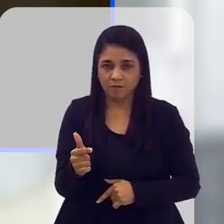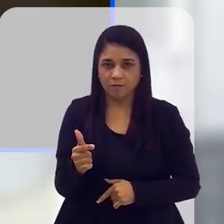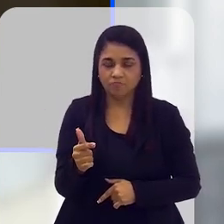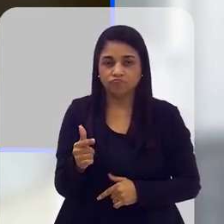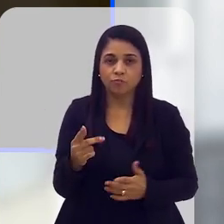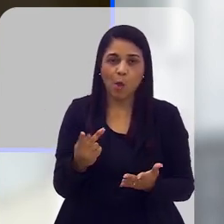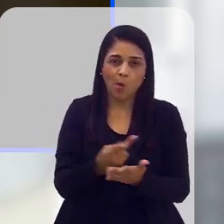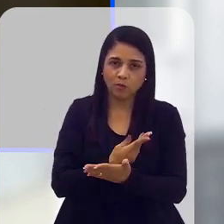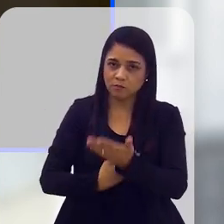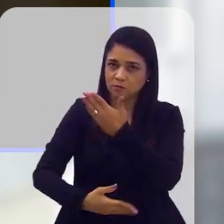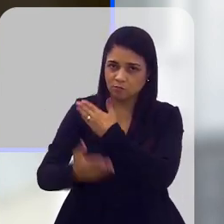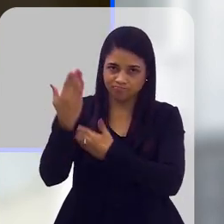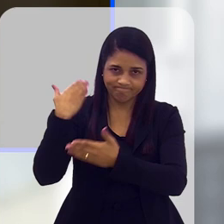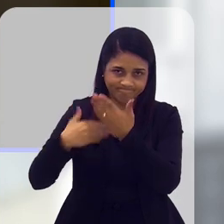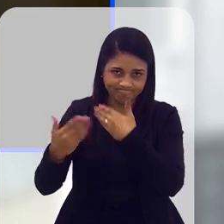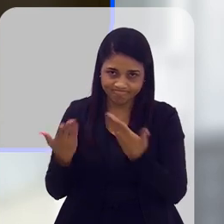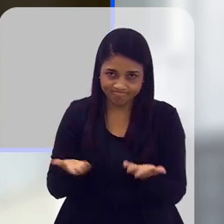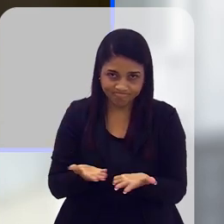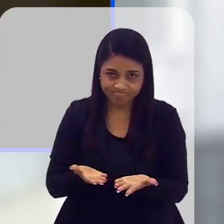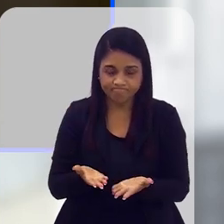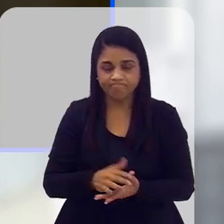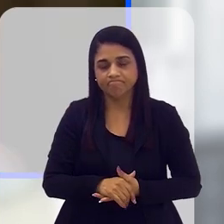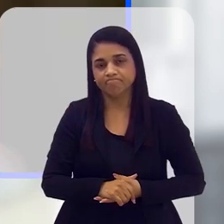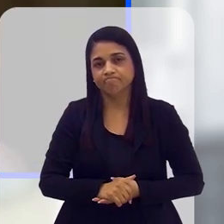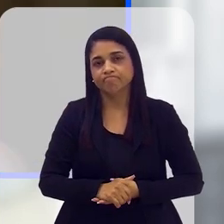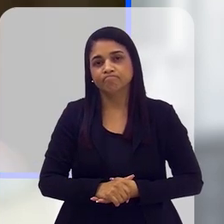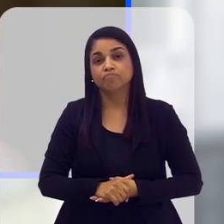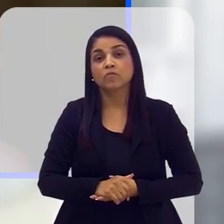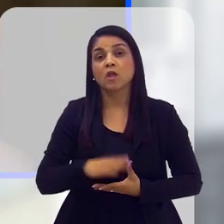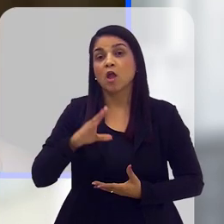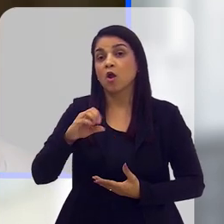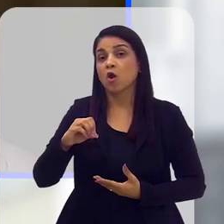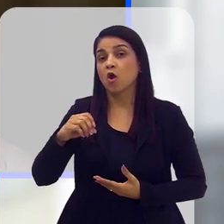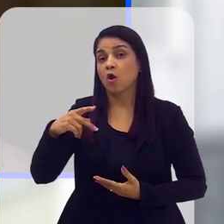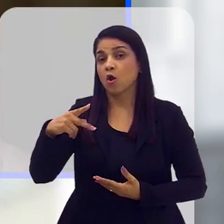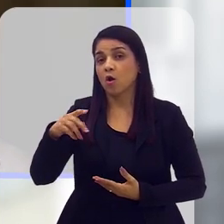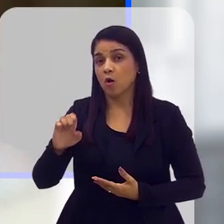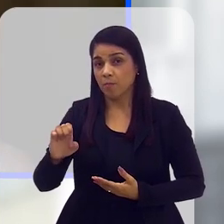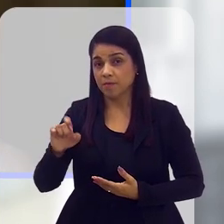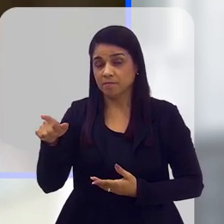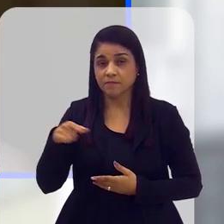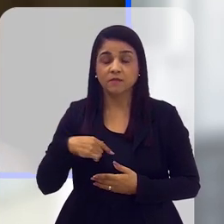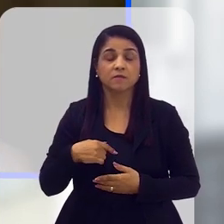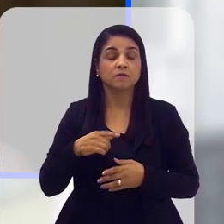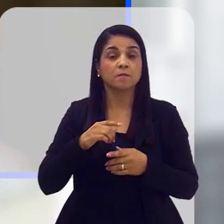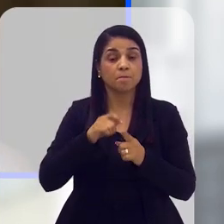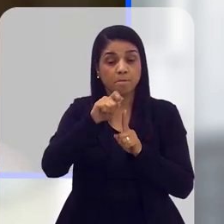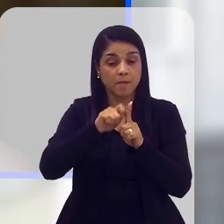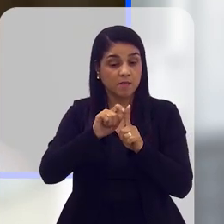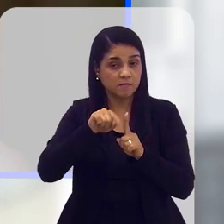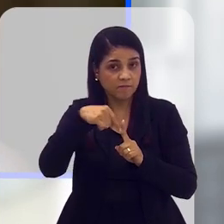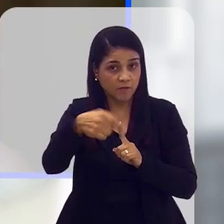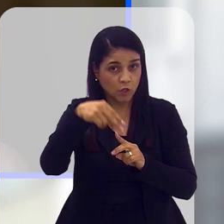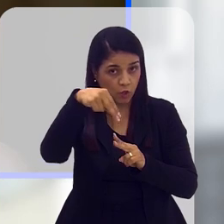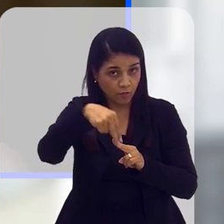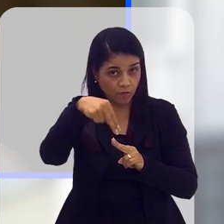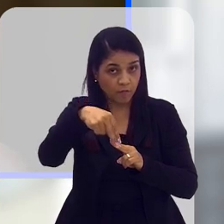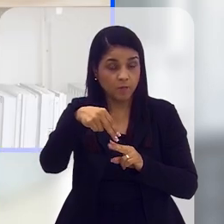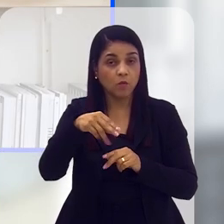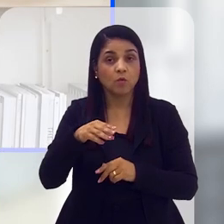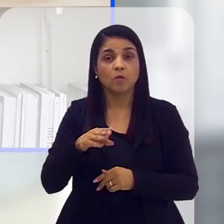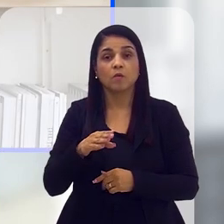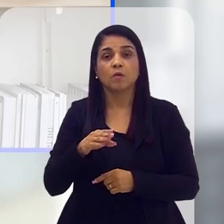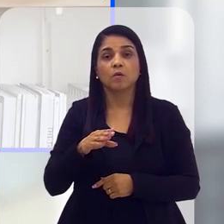do que foi feito até agora, né? Professor, a COP28 vai acontecer em Dubai no mês que vem, né?